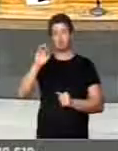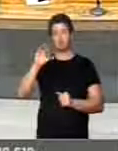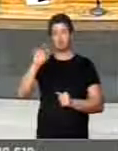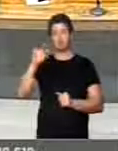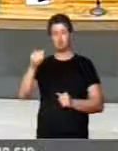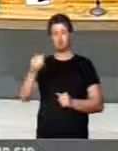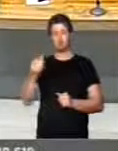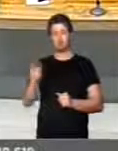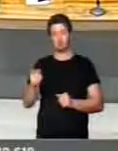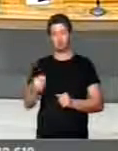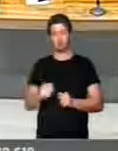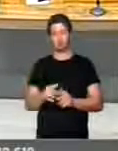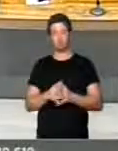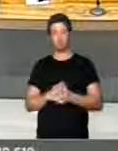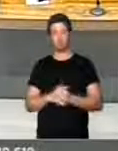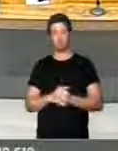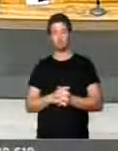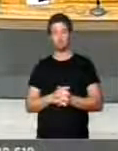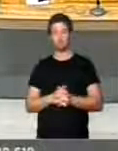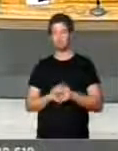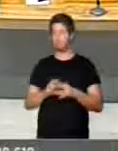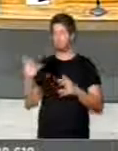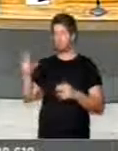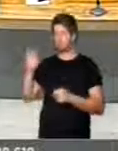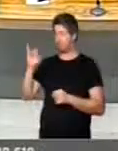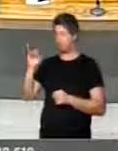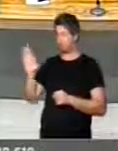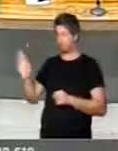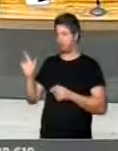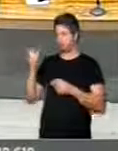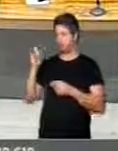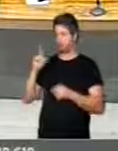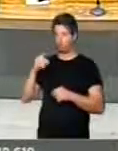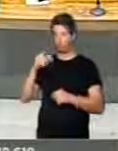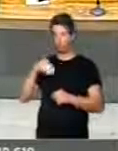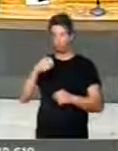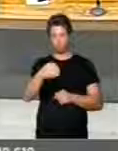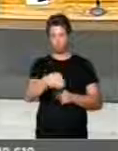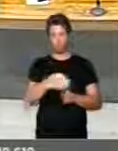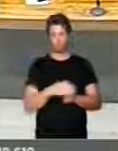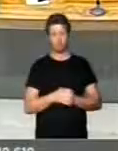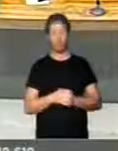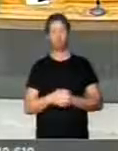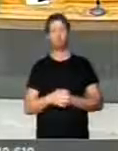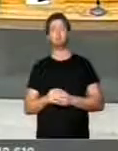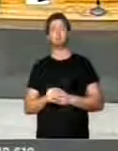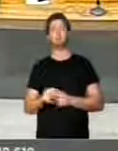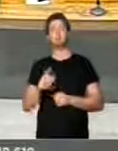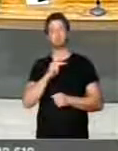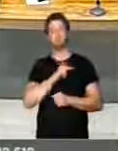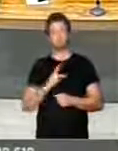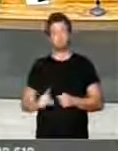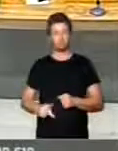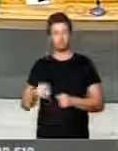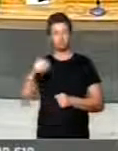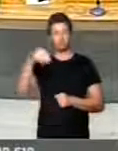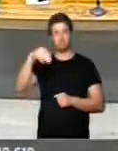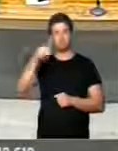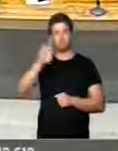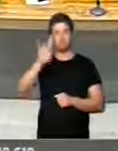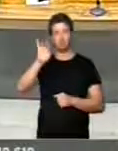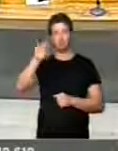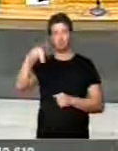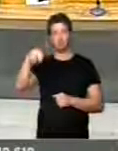Deputado João Ferrando Coutinho, com a permissão do deputado Dércio Lima, me doutor a excelência com a palavra. Caro presidente Rodrigo Martins,